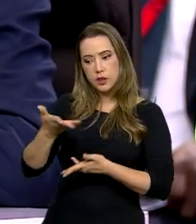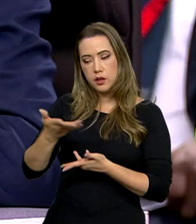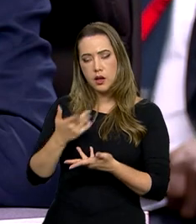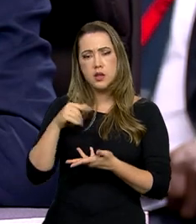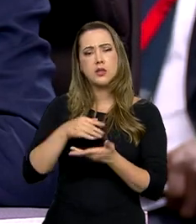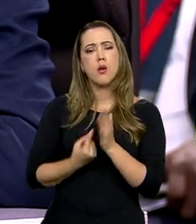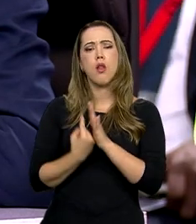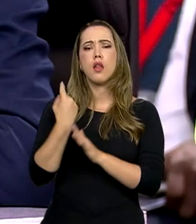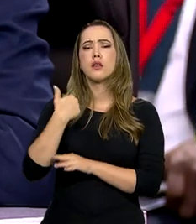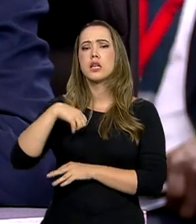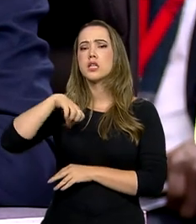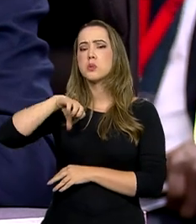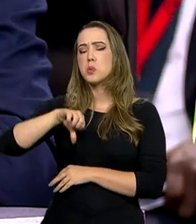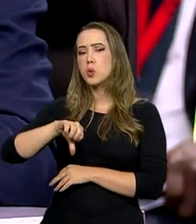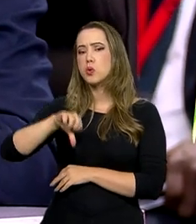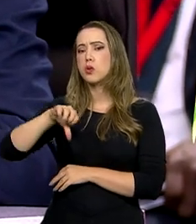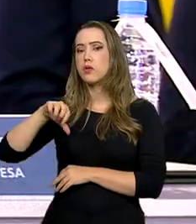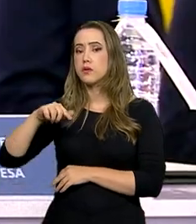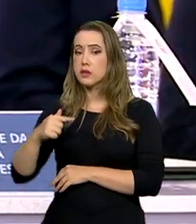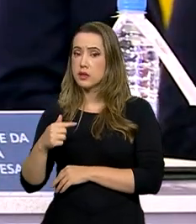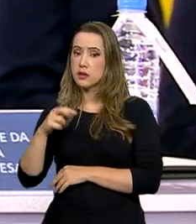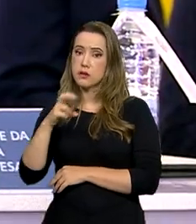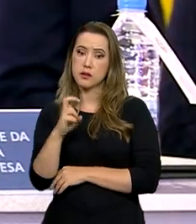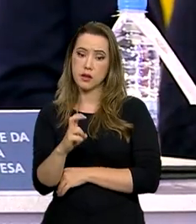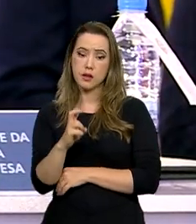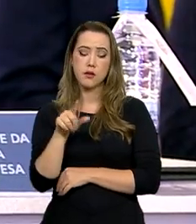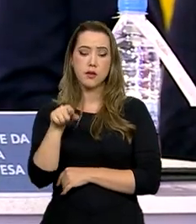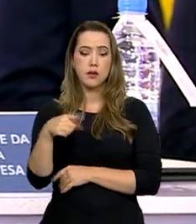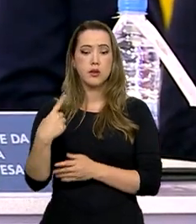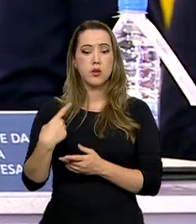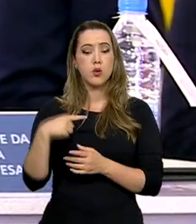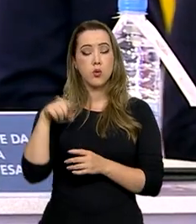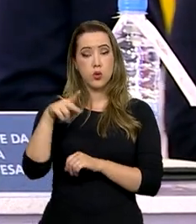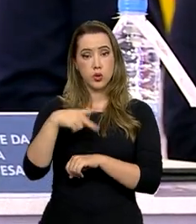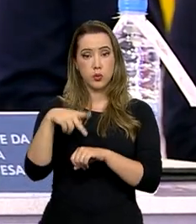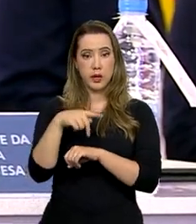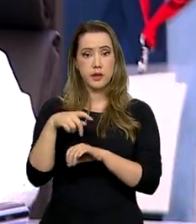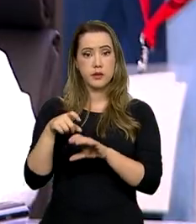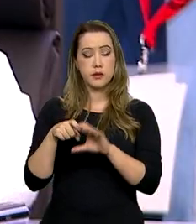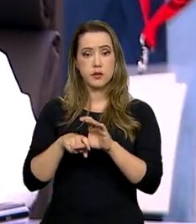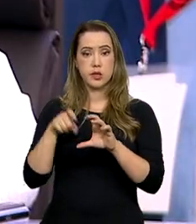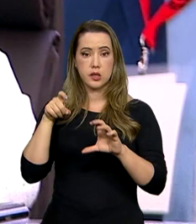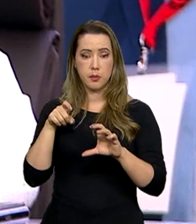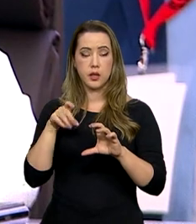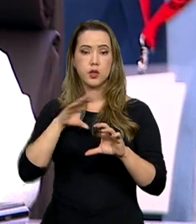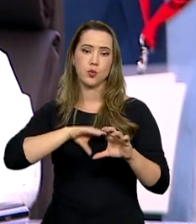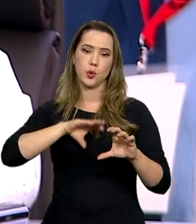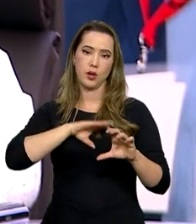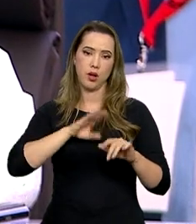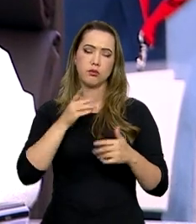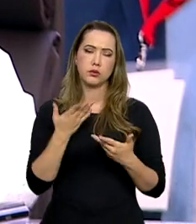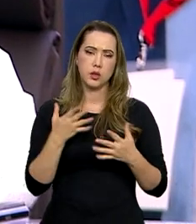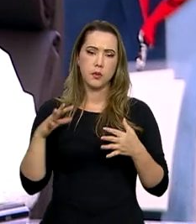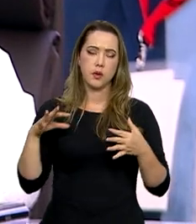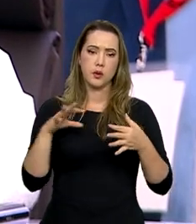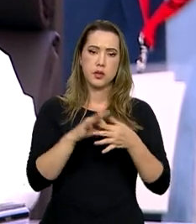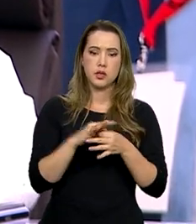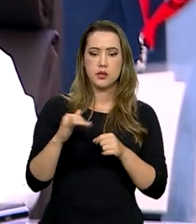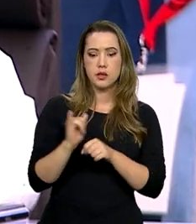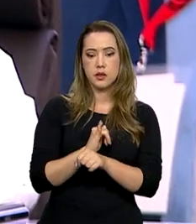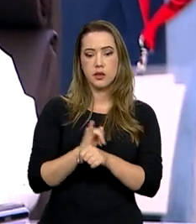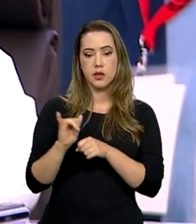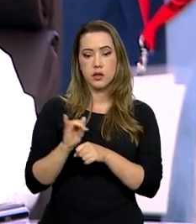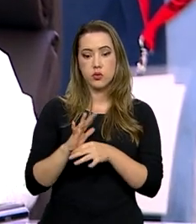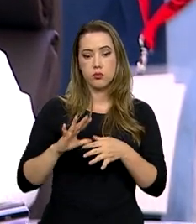desde 1975, quando ficou independente de Portugal. E para estreitar os laços entre as